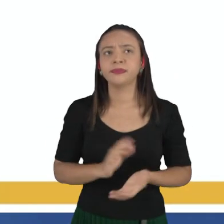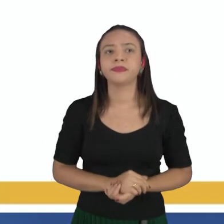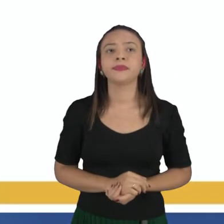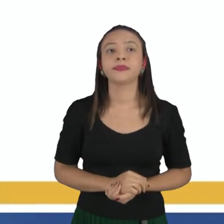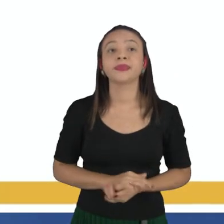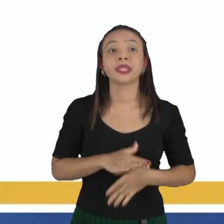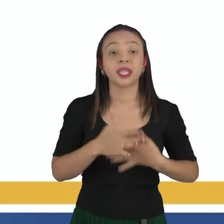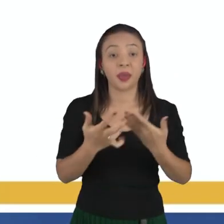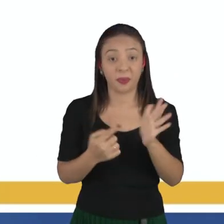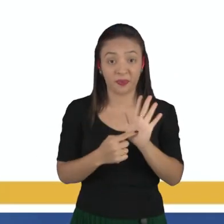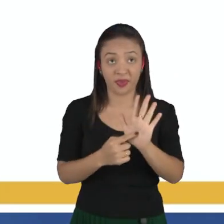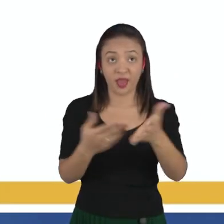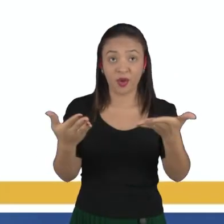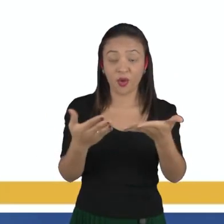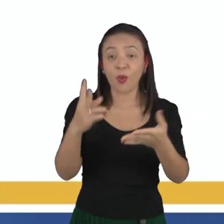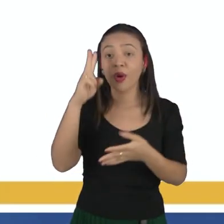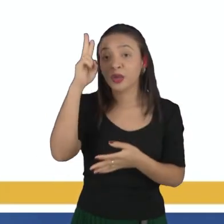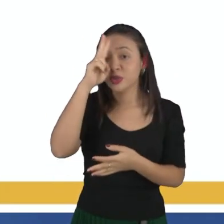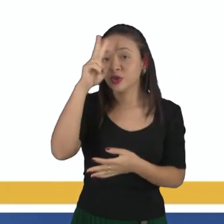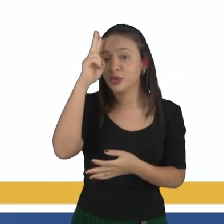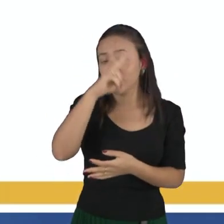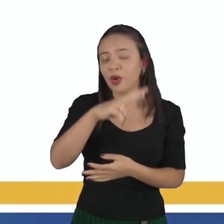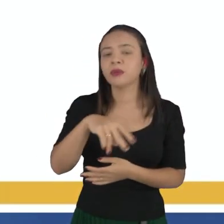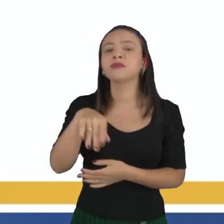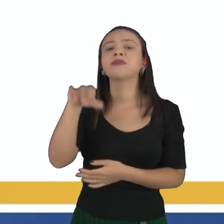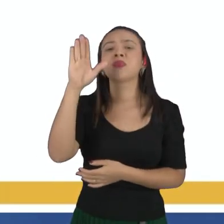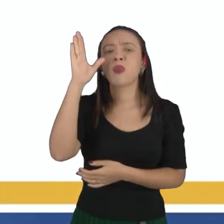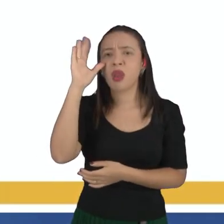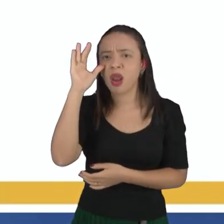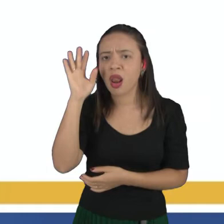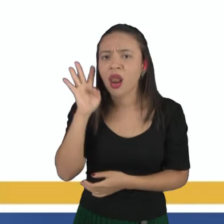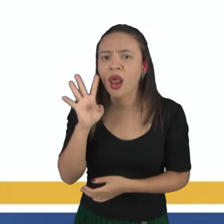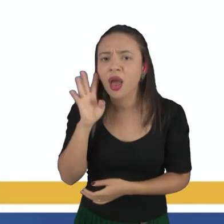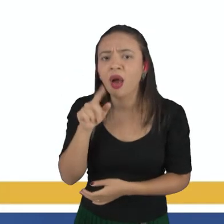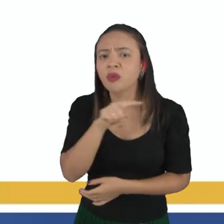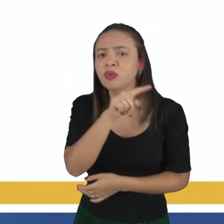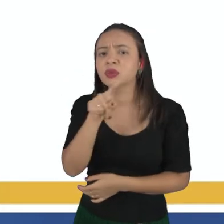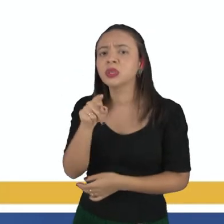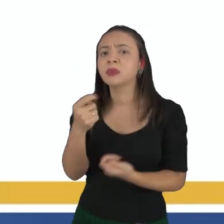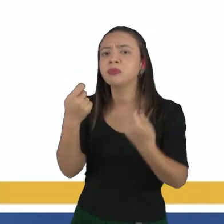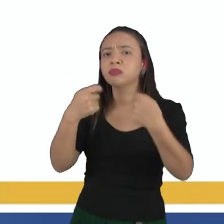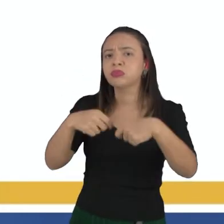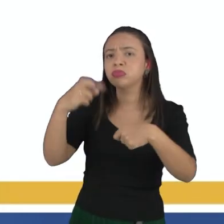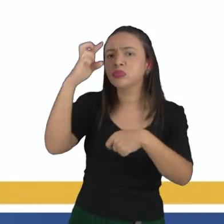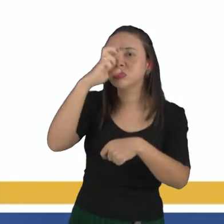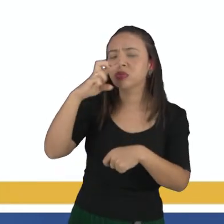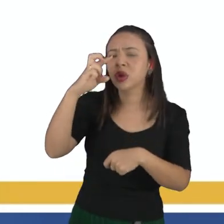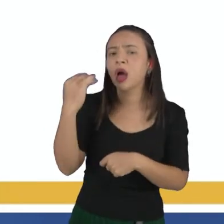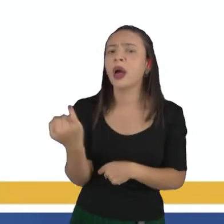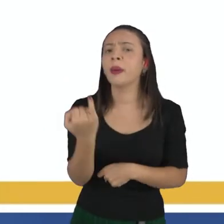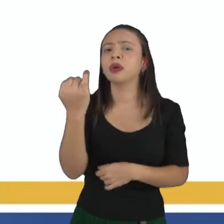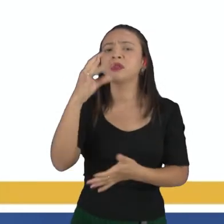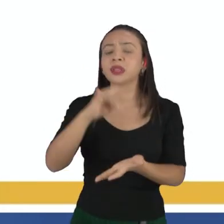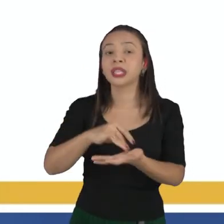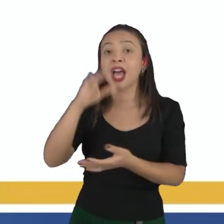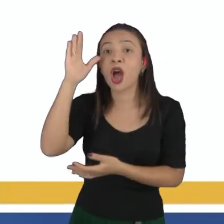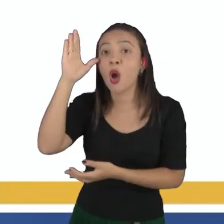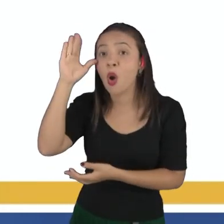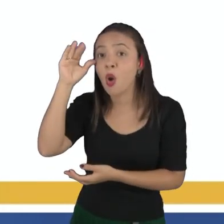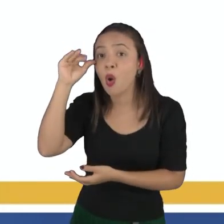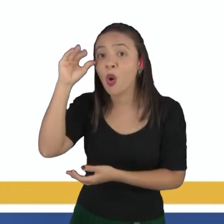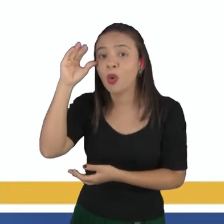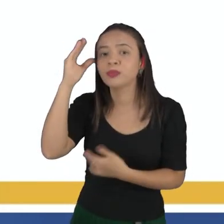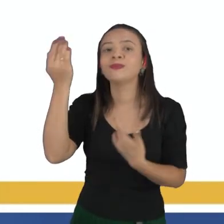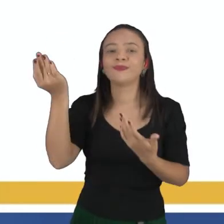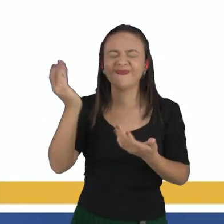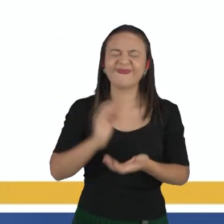E aí eu trouxe para vocês uma história que eu achei bem interessante, para que vocês possam estar observando qual a importância da curiosidade muitas